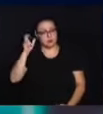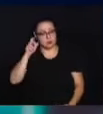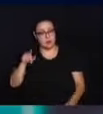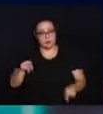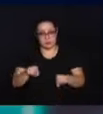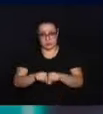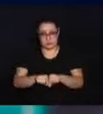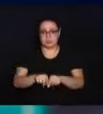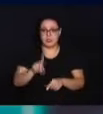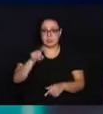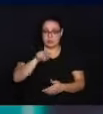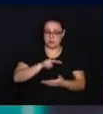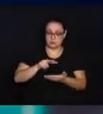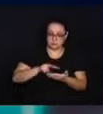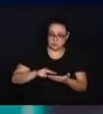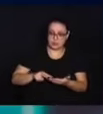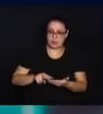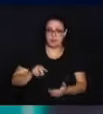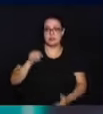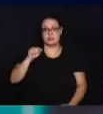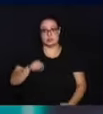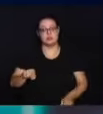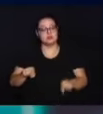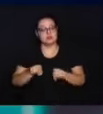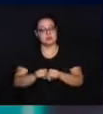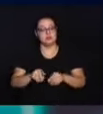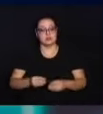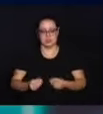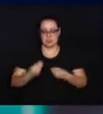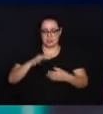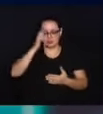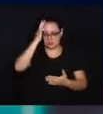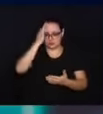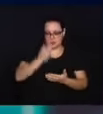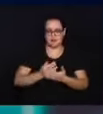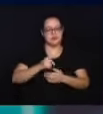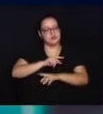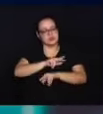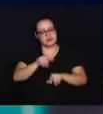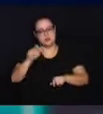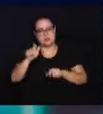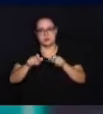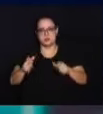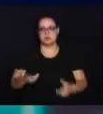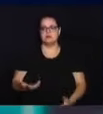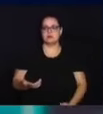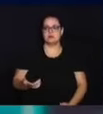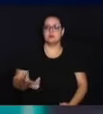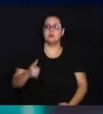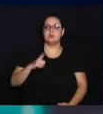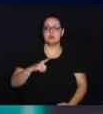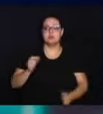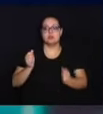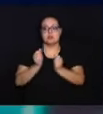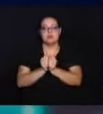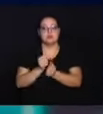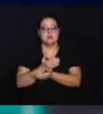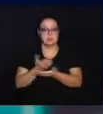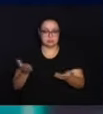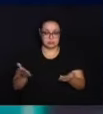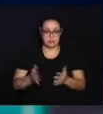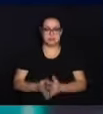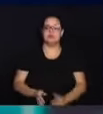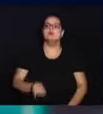o ouvir também. É o ler. E isso também traz fé na vida de muitas pessoas que têm com vocês